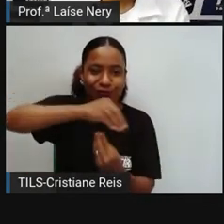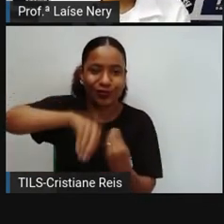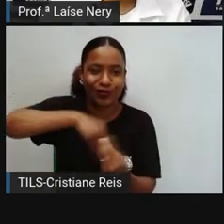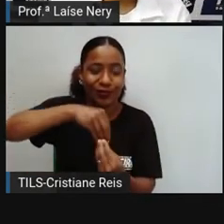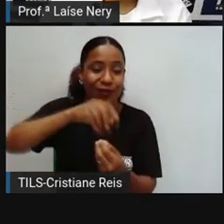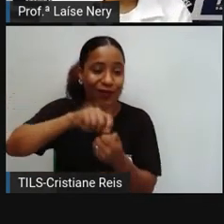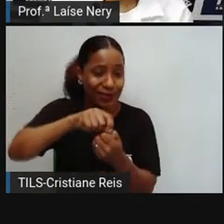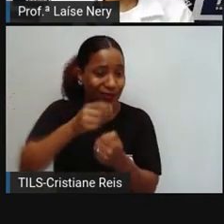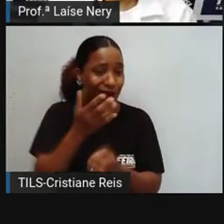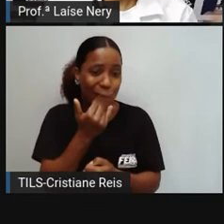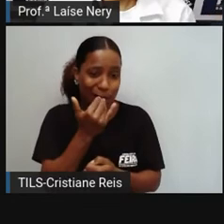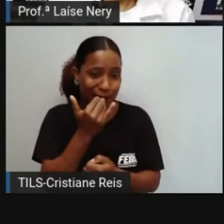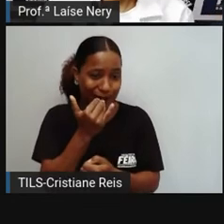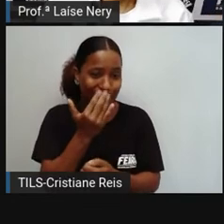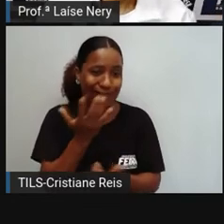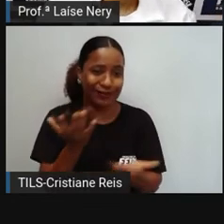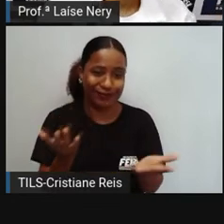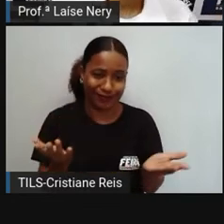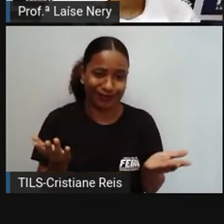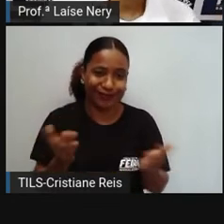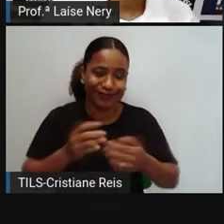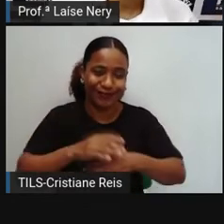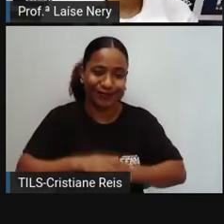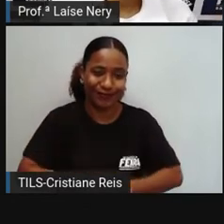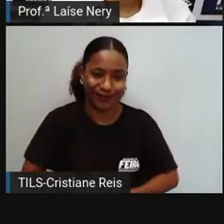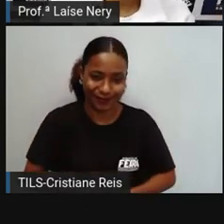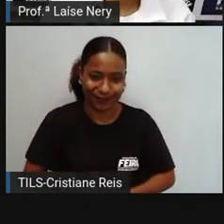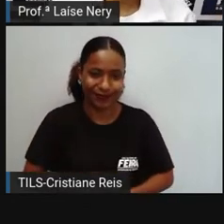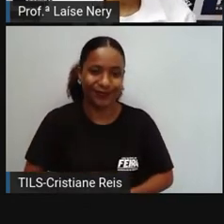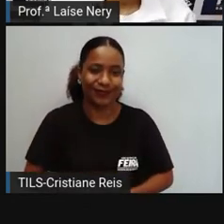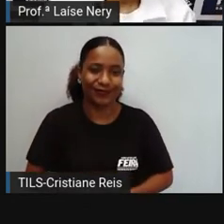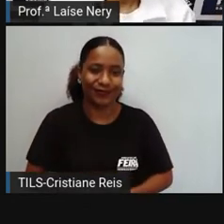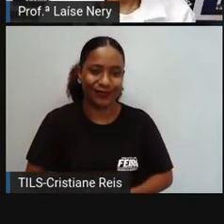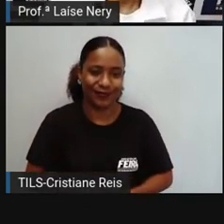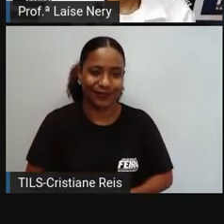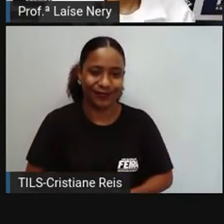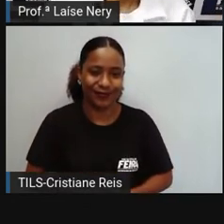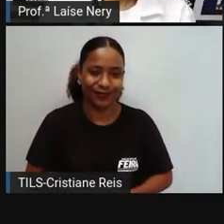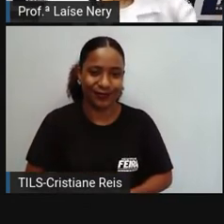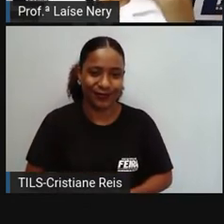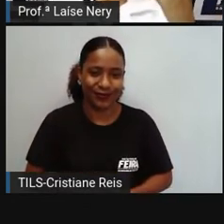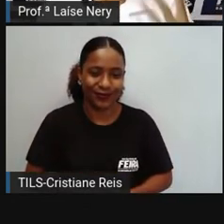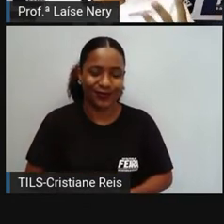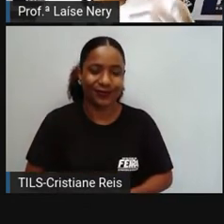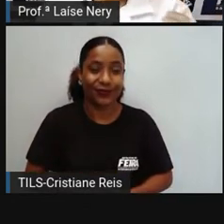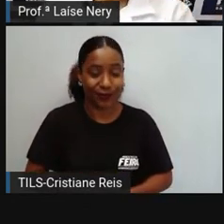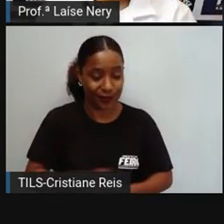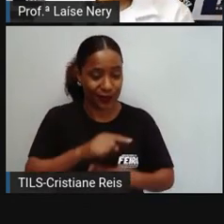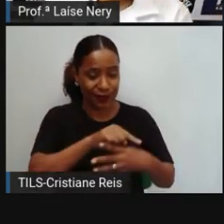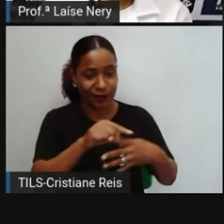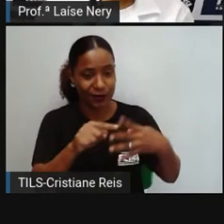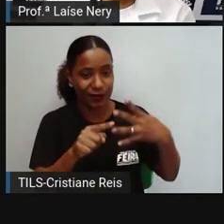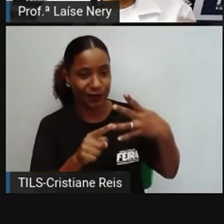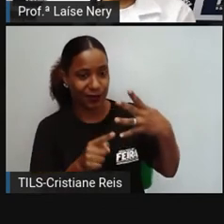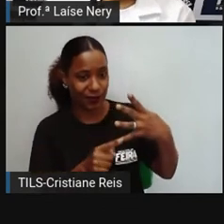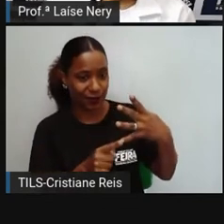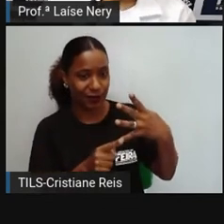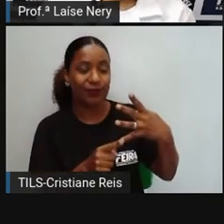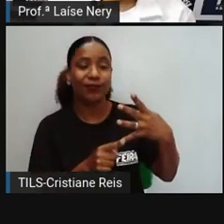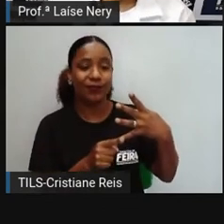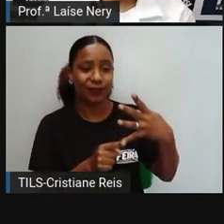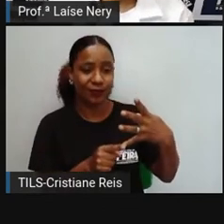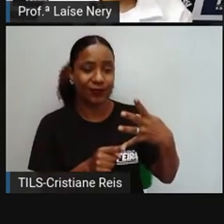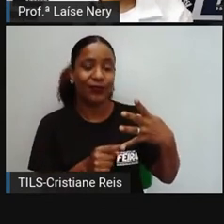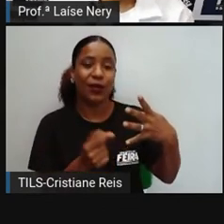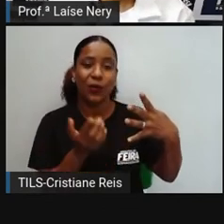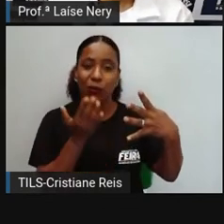alimento. Esses são os ultraprocessados. Então nós temos esses quatro tipos de alimentos e